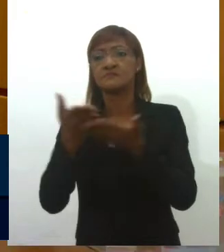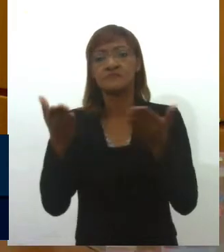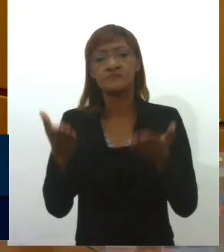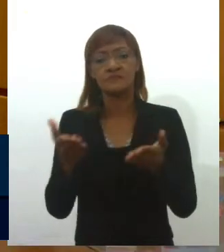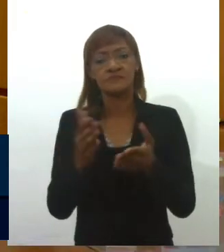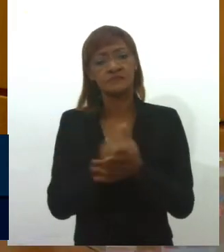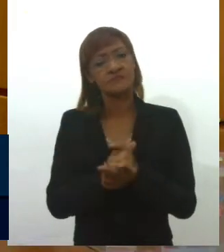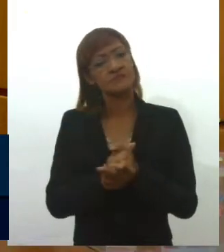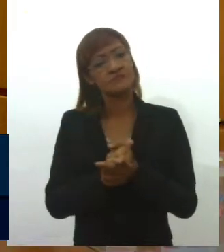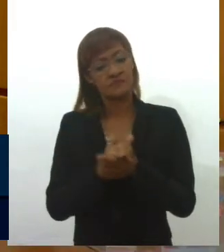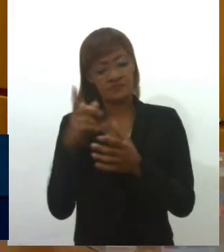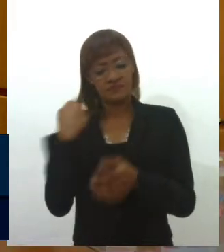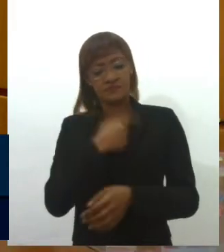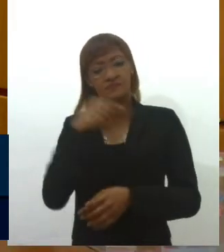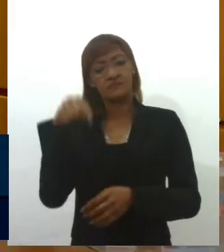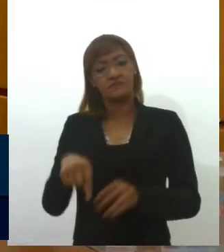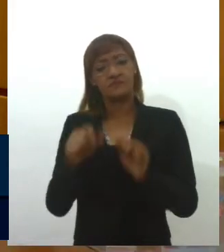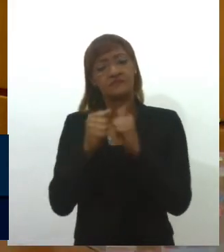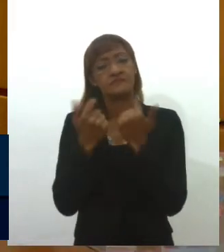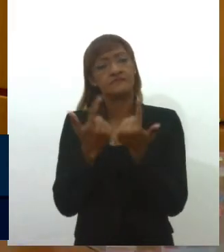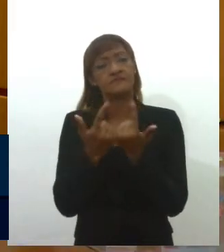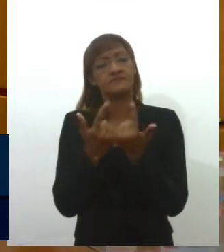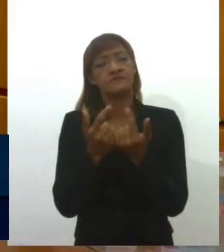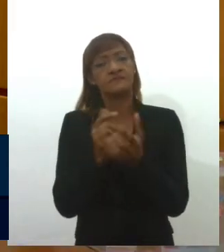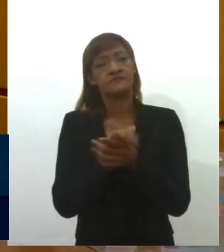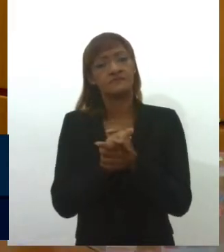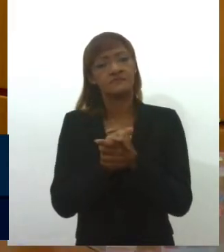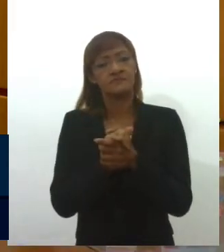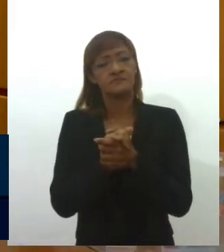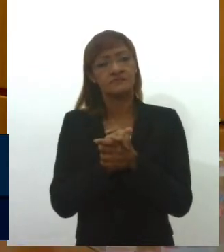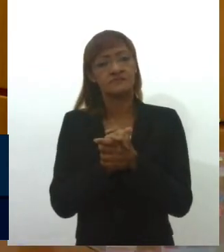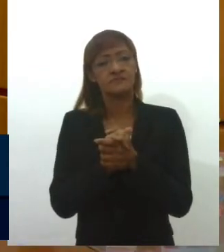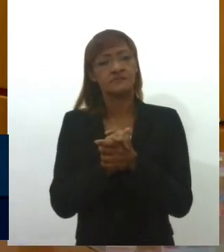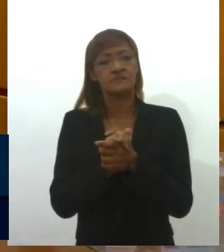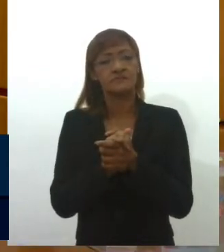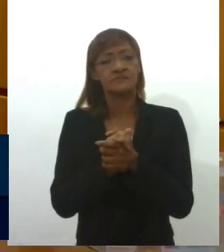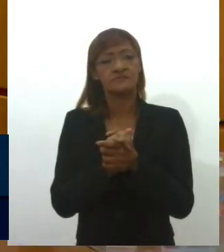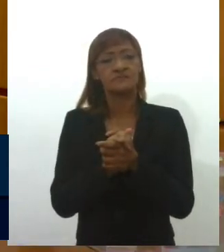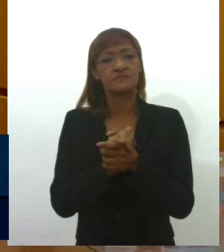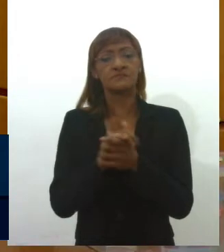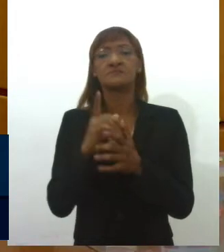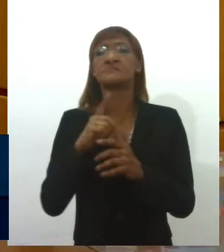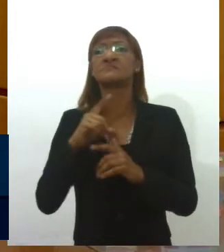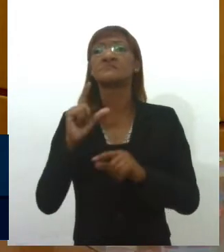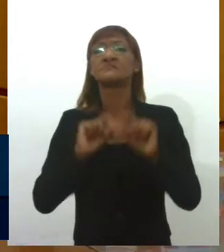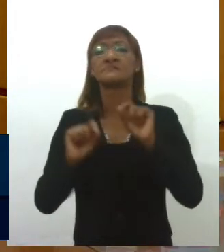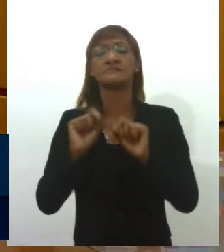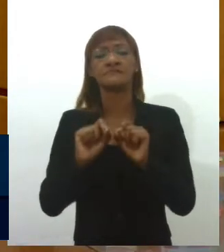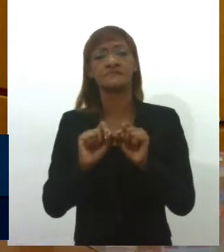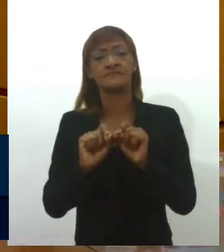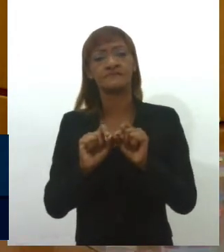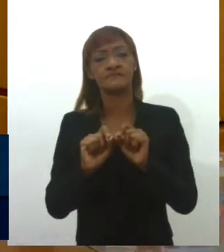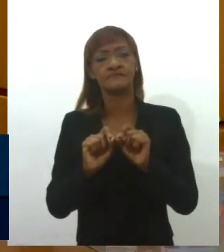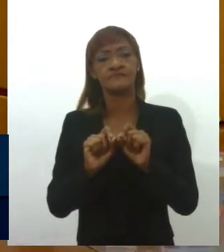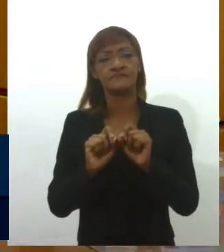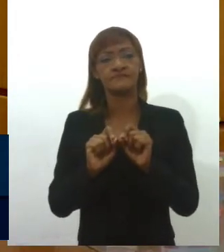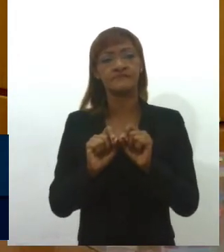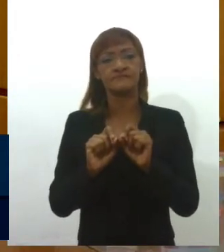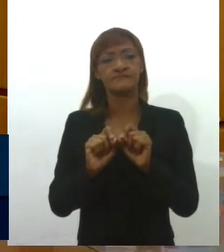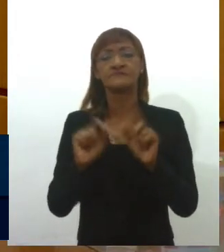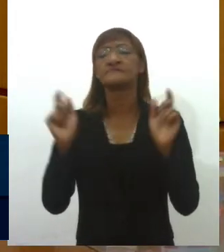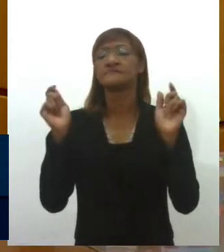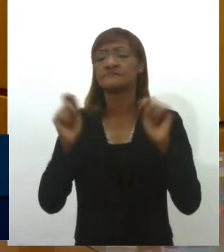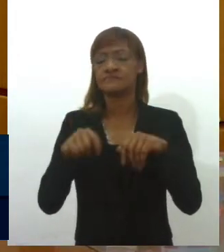inclusive nós aqui nesta casa, poder de polícia no sentido de, usando os instrumentos democráticos,